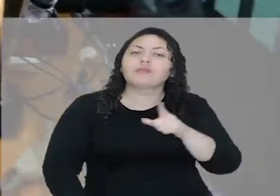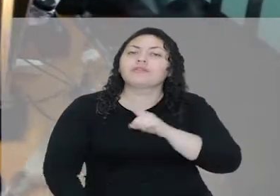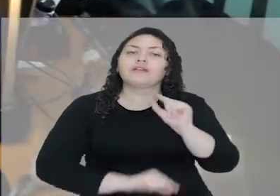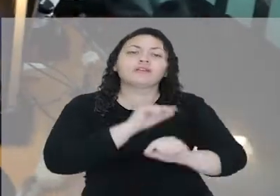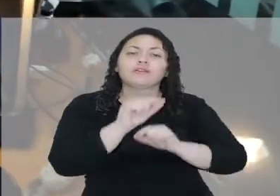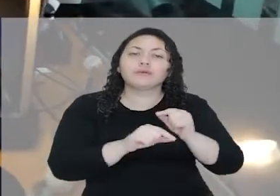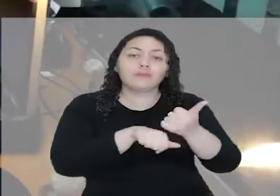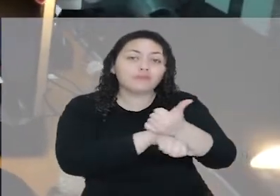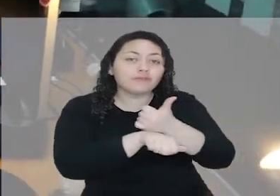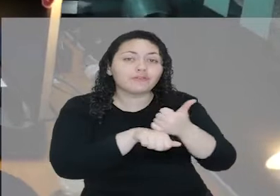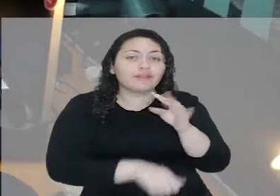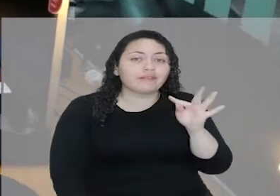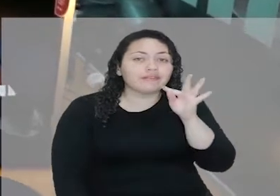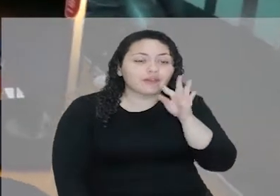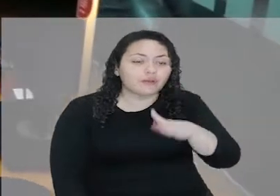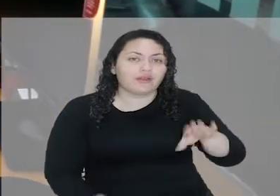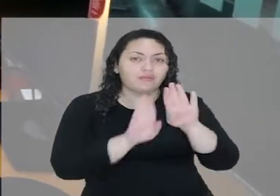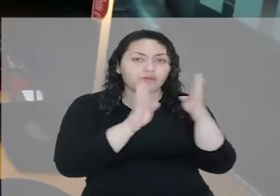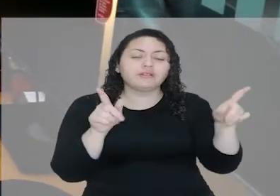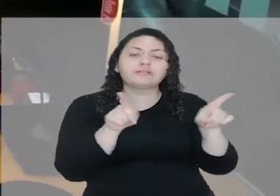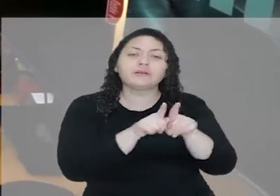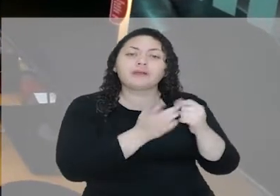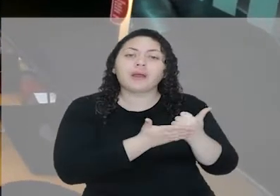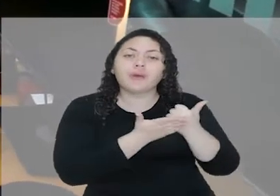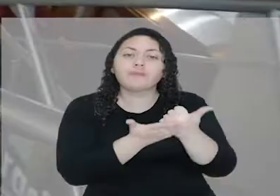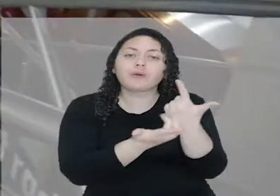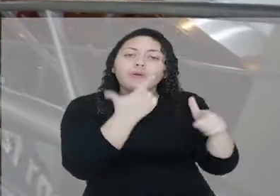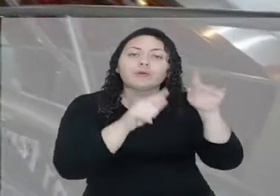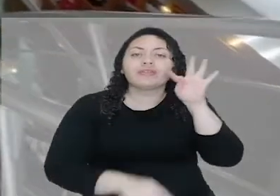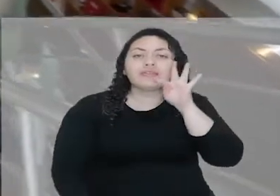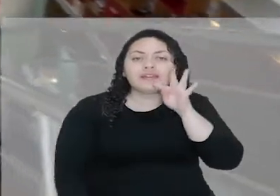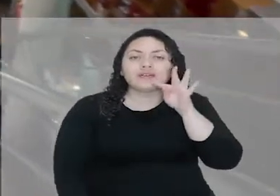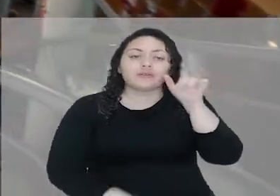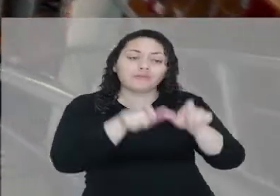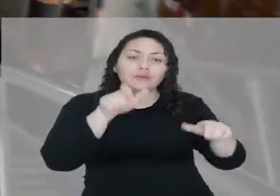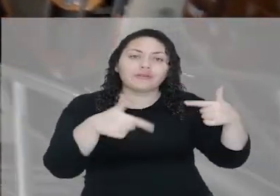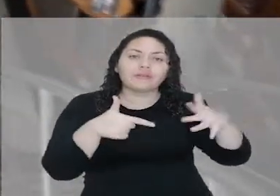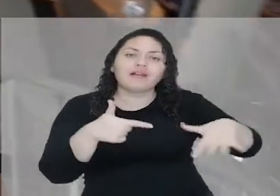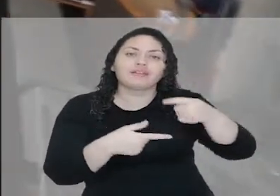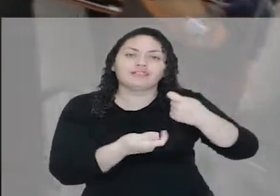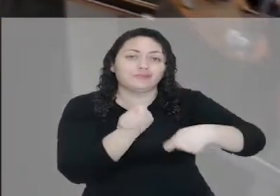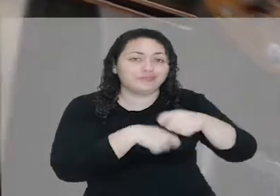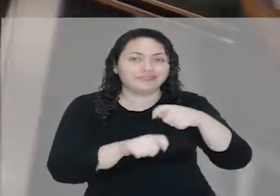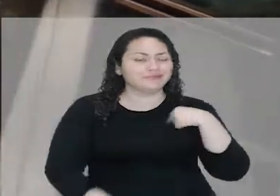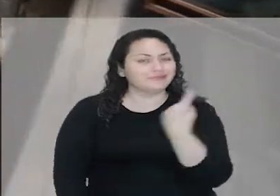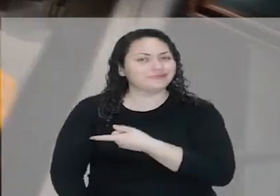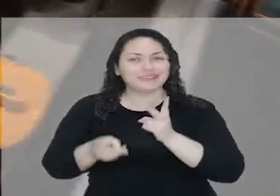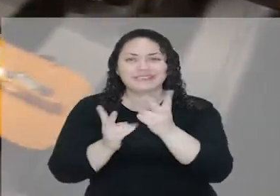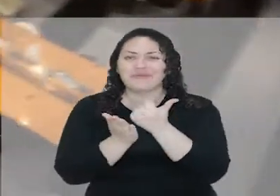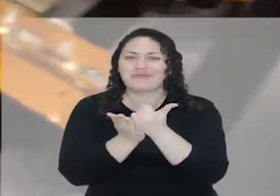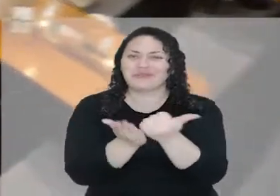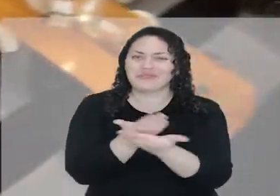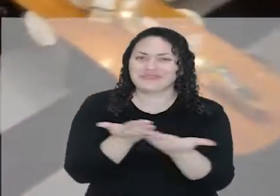bibliotecários e com o apoio dos serviços dos demais técnicos administrativos. Conte sempre conosco!